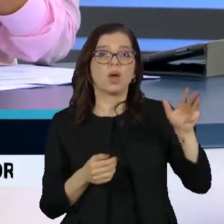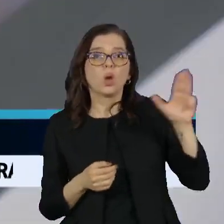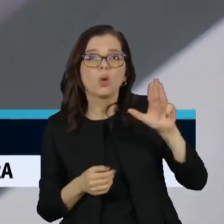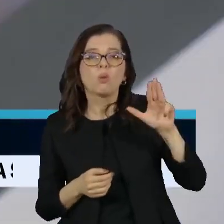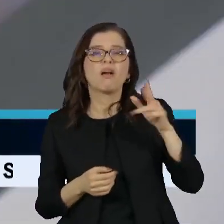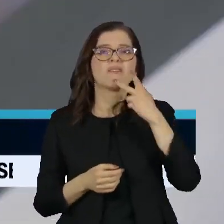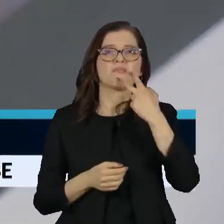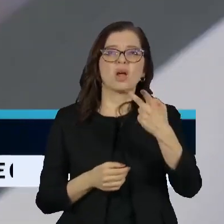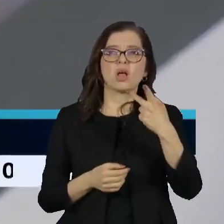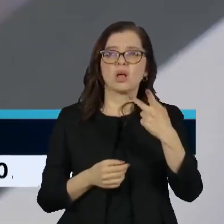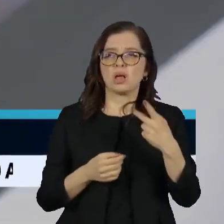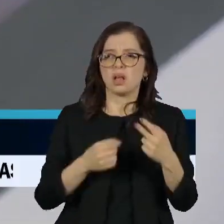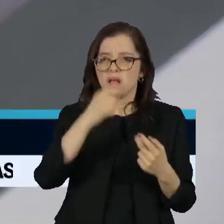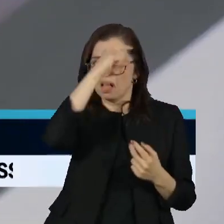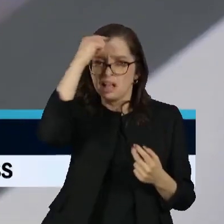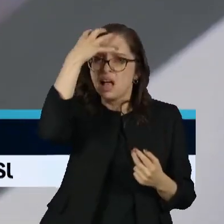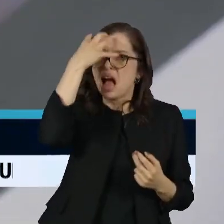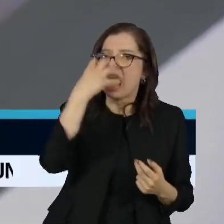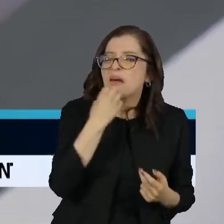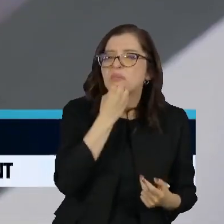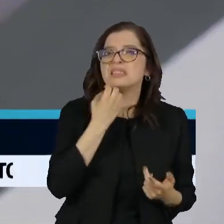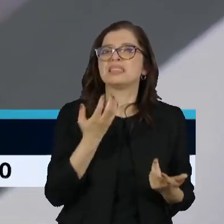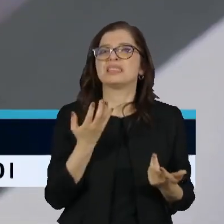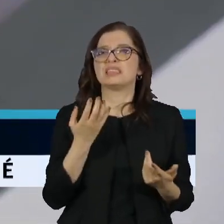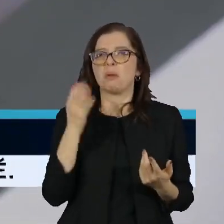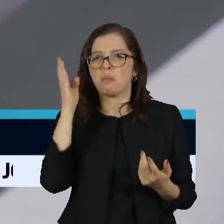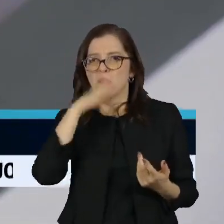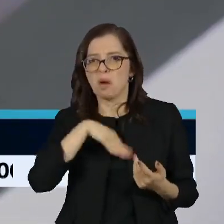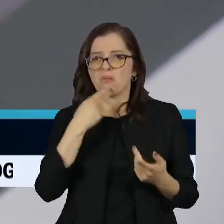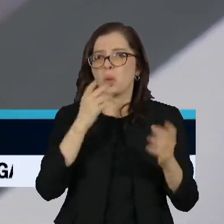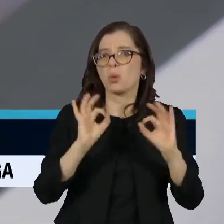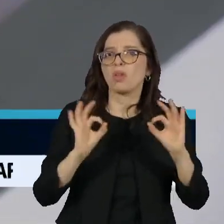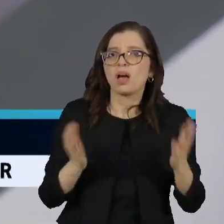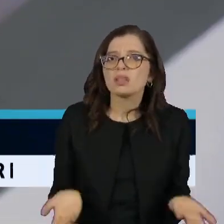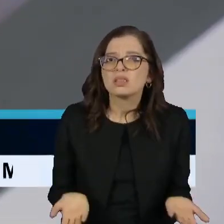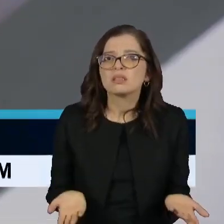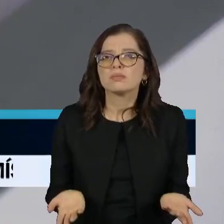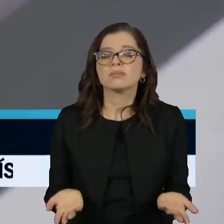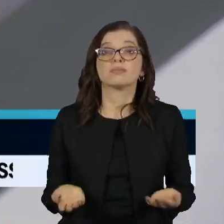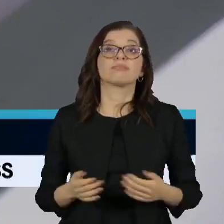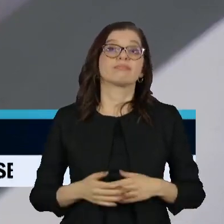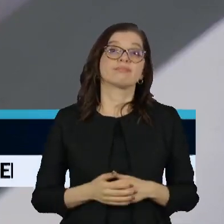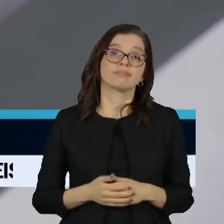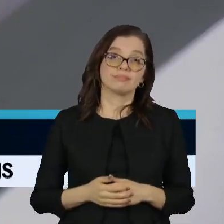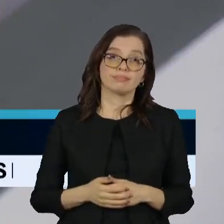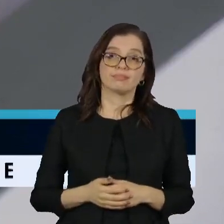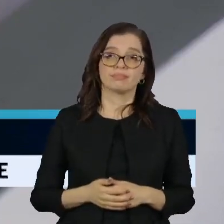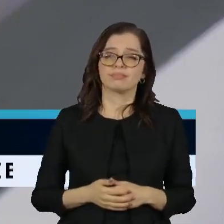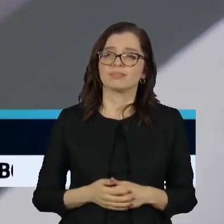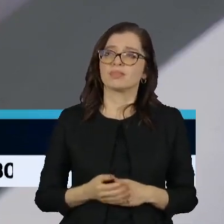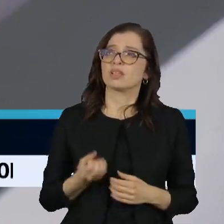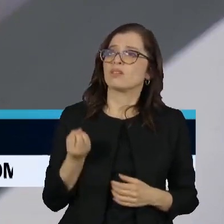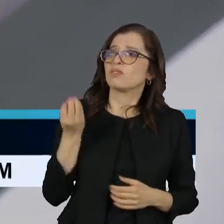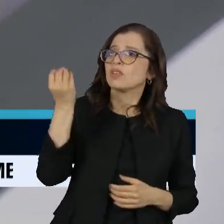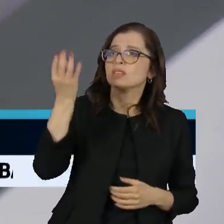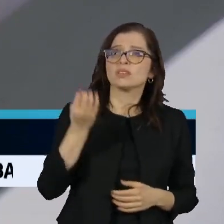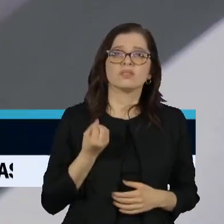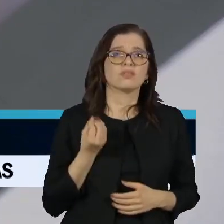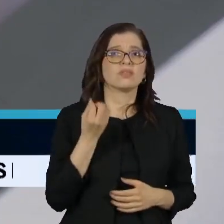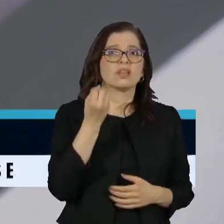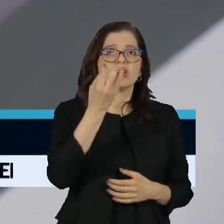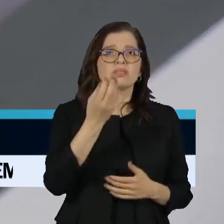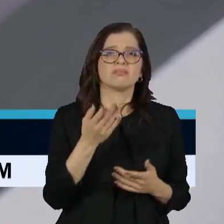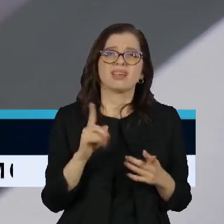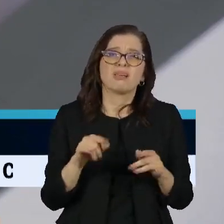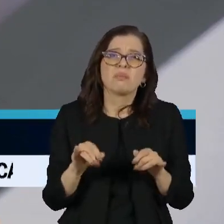Karen, eu acho que essa coisa das viagens é tão secundária que me espanta que ela apareça como um fator ali de rejeição ao